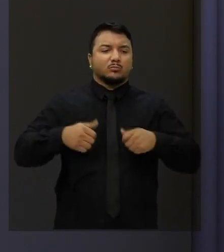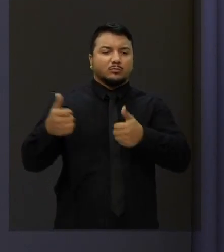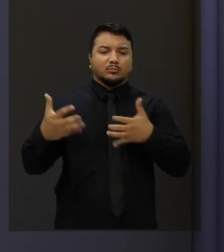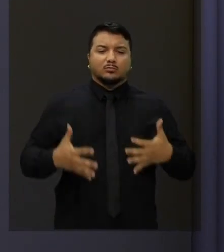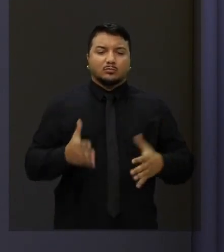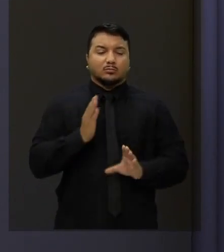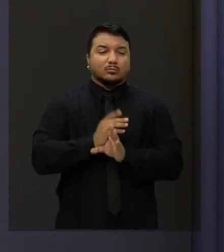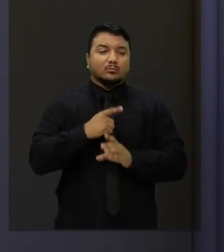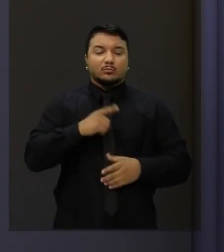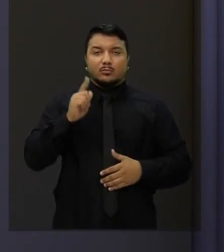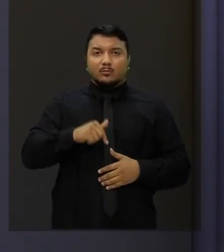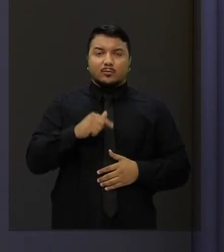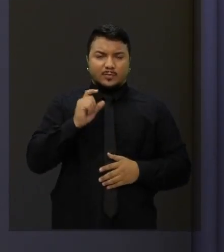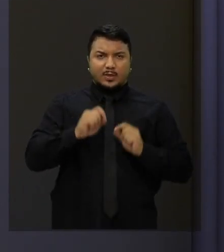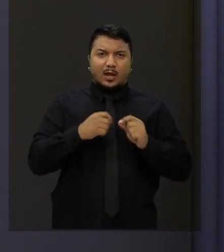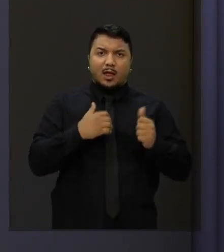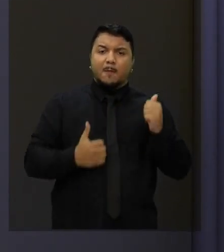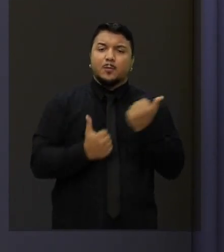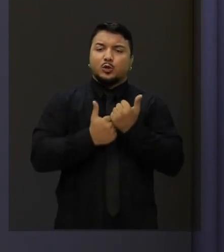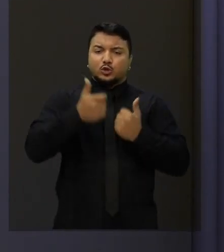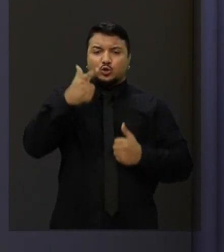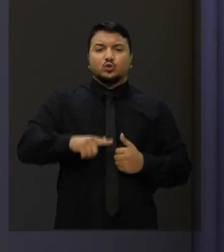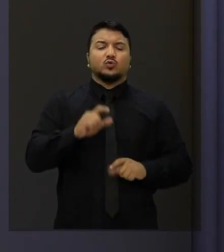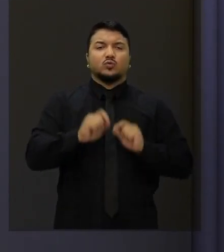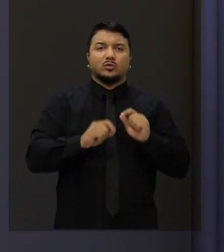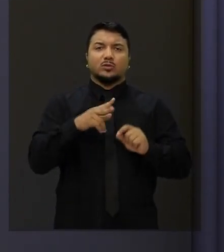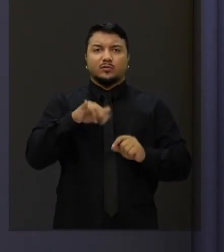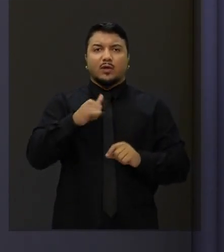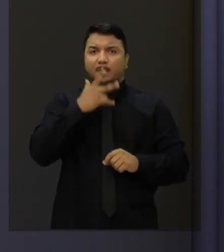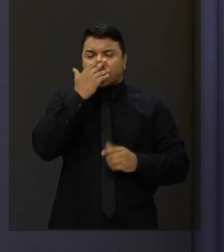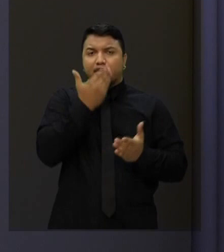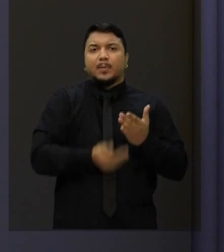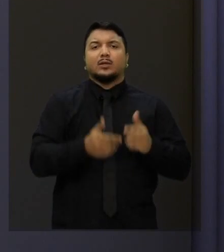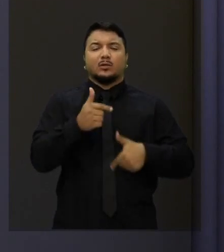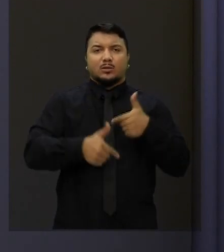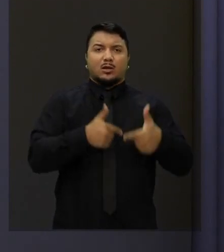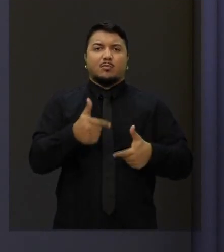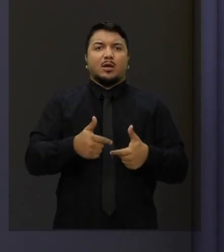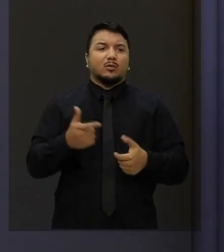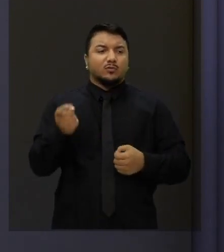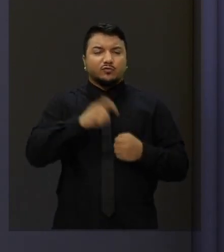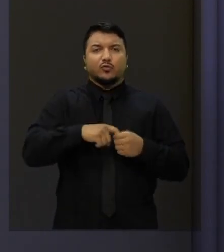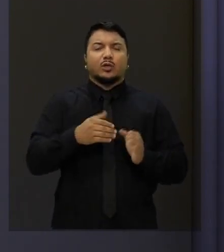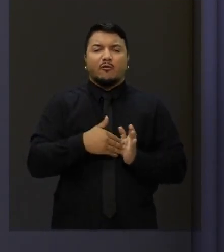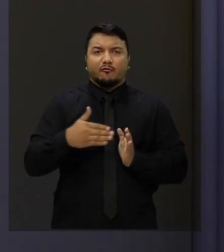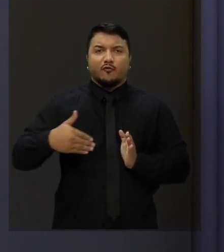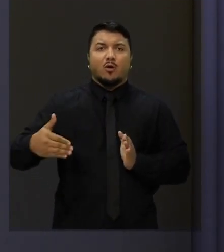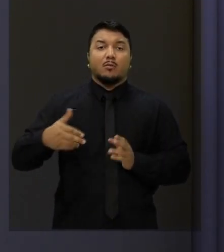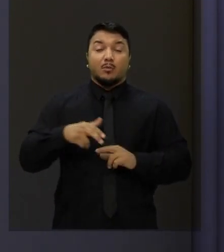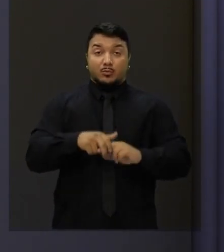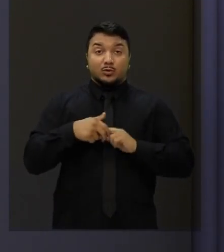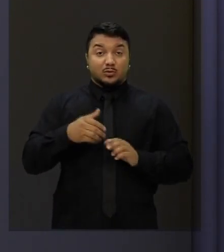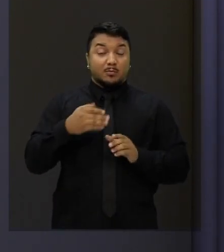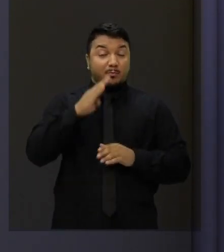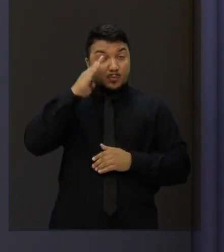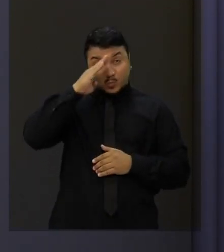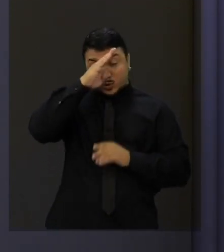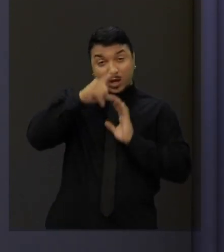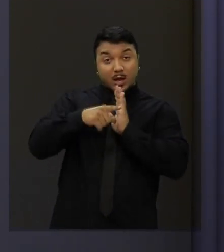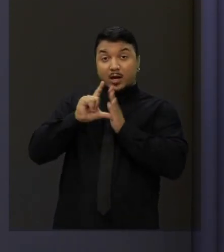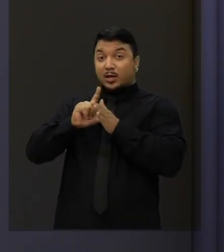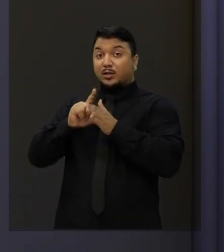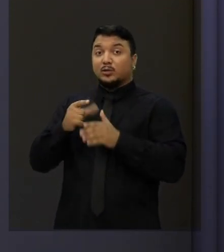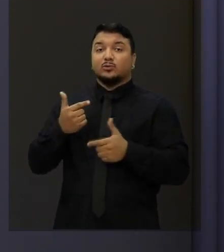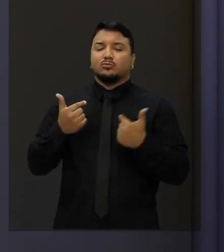presidente que ele apoiou e apoia novamente, que fez você perder o emprego, que fez voltar a fome. Porque antes do Bolsonaro, o país não